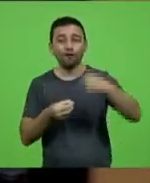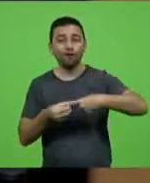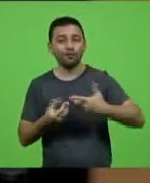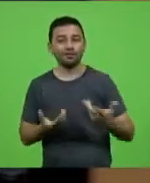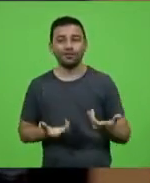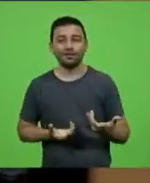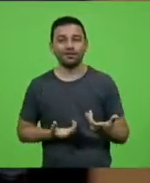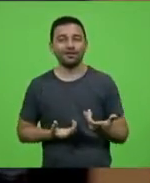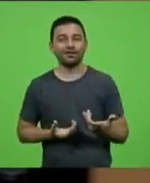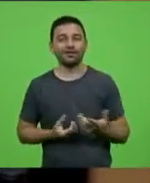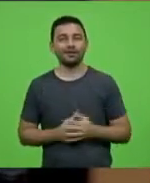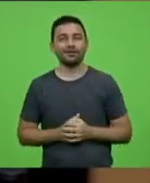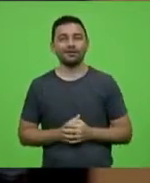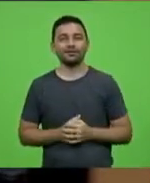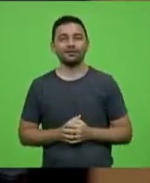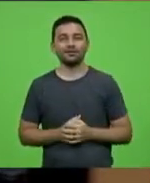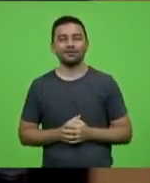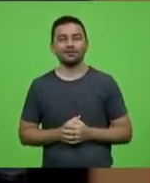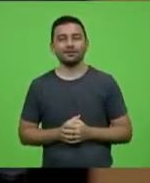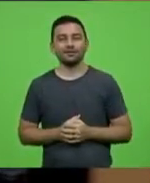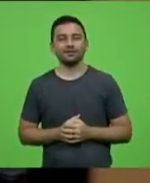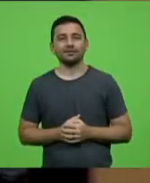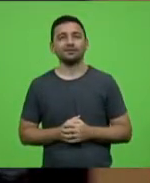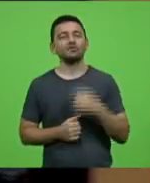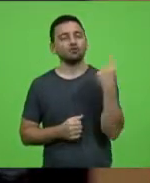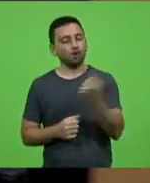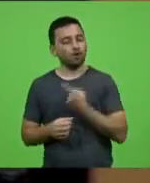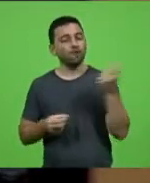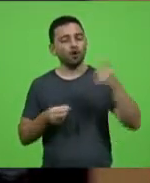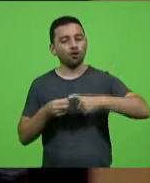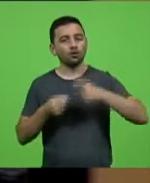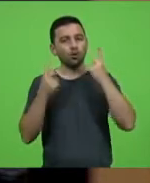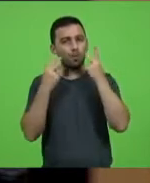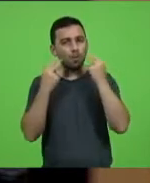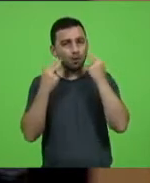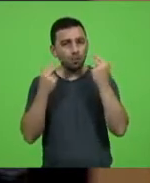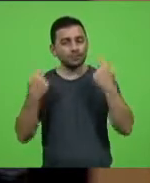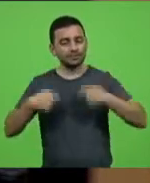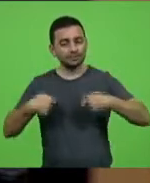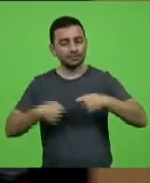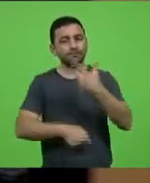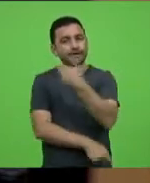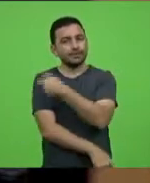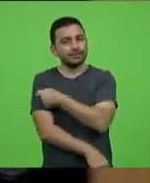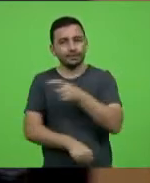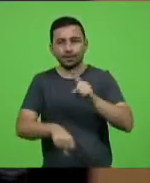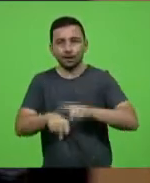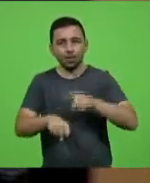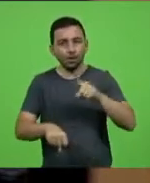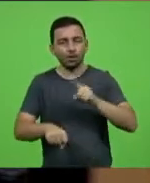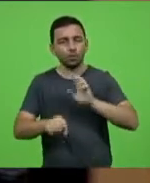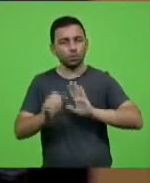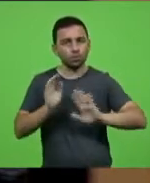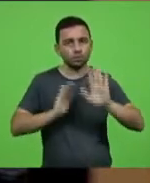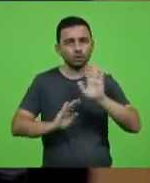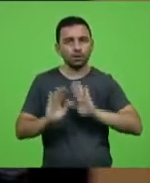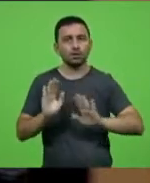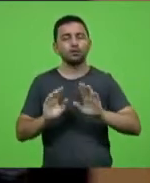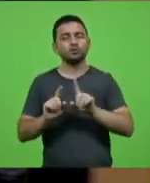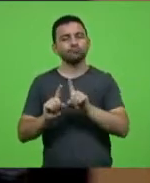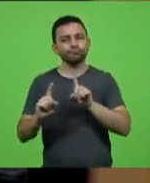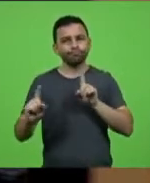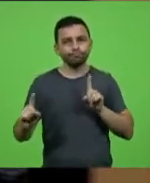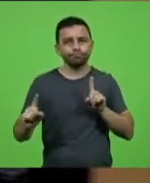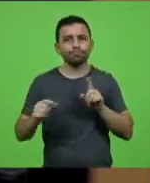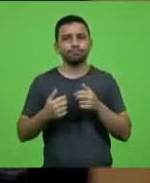Para nós voltarmos à vida normal, nós precisamos da vacina, de imediato dos cuidados, o distanciamento,